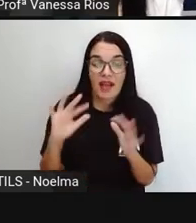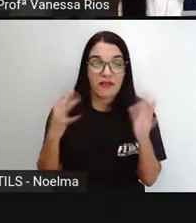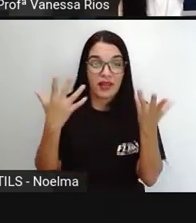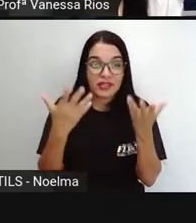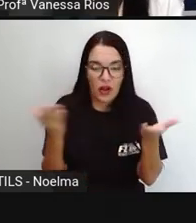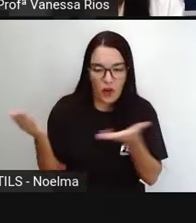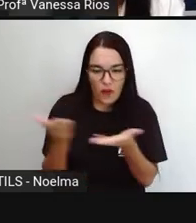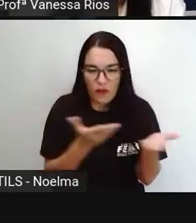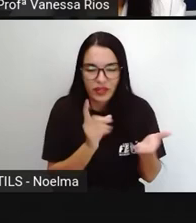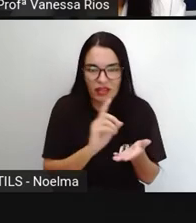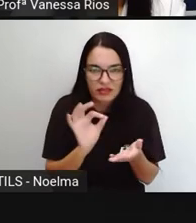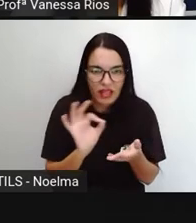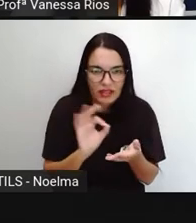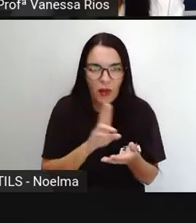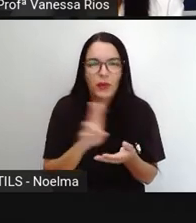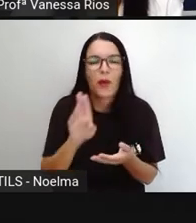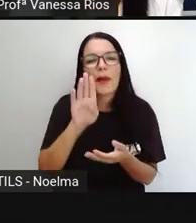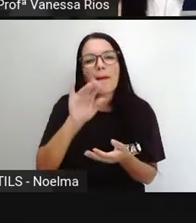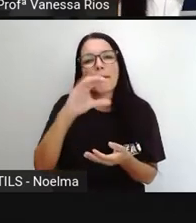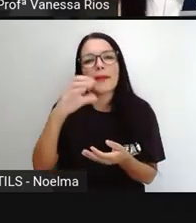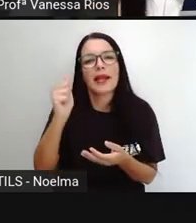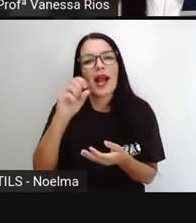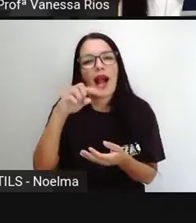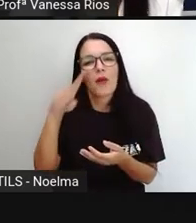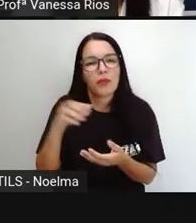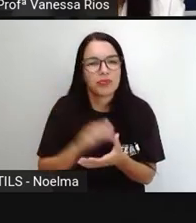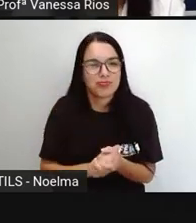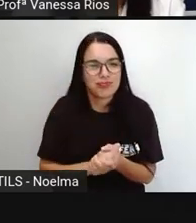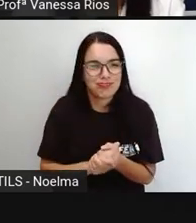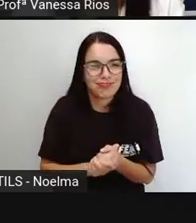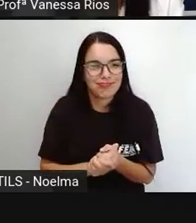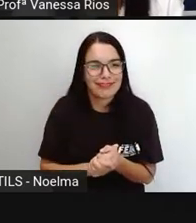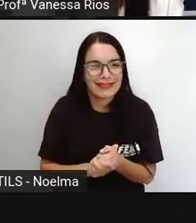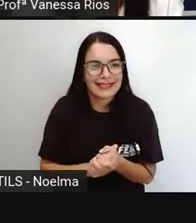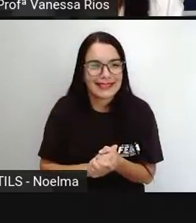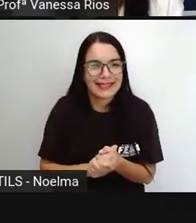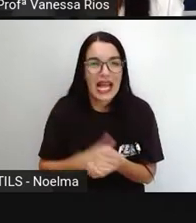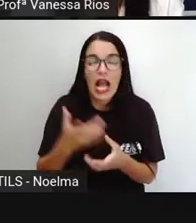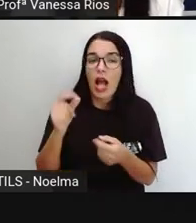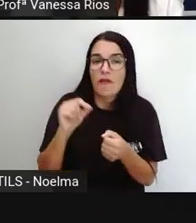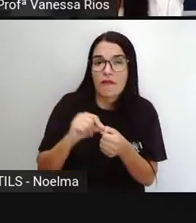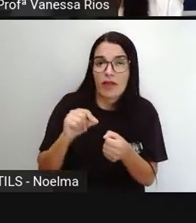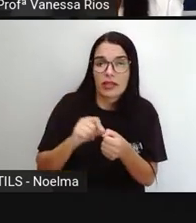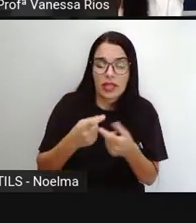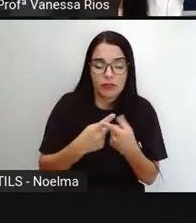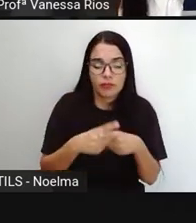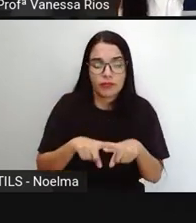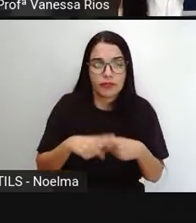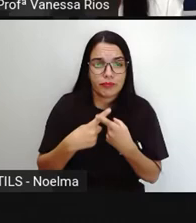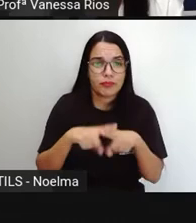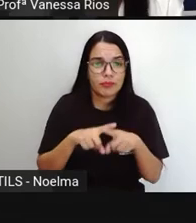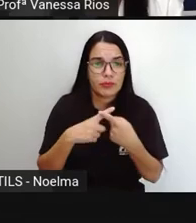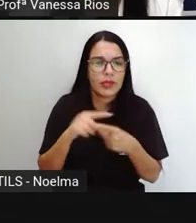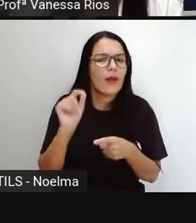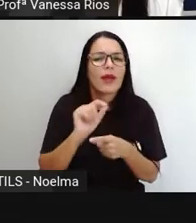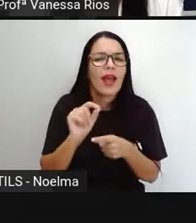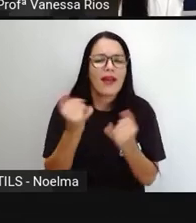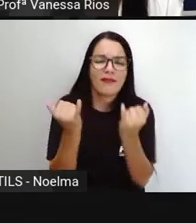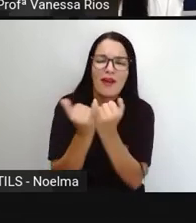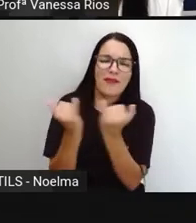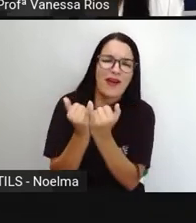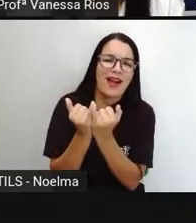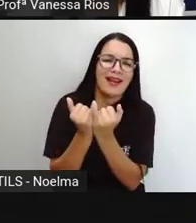um patinho é ser enganado. Sujeito careta é um cara antiquado. Fazer tricô é o mesmo que